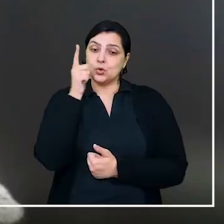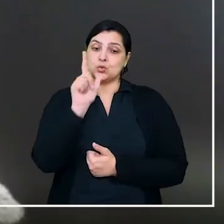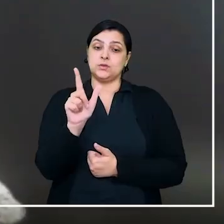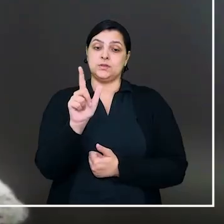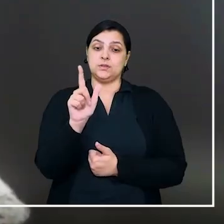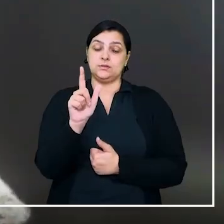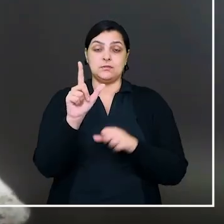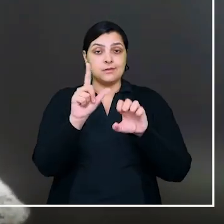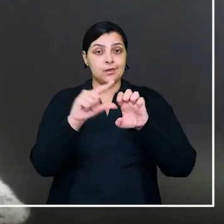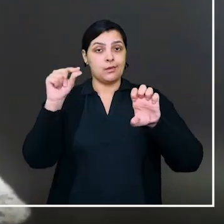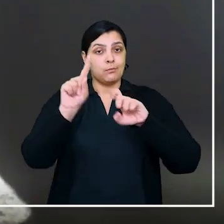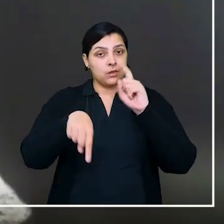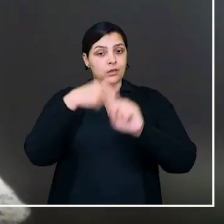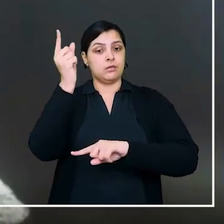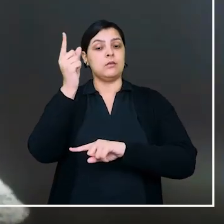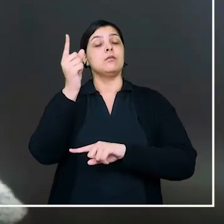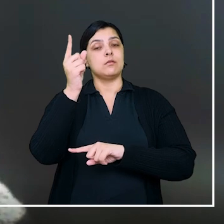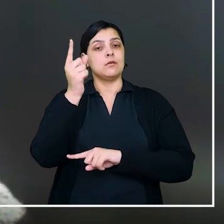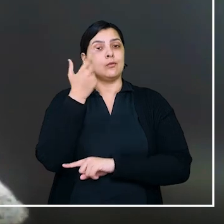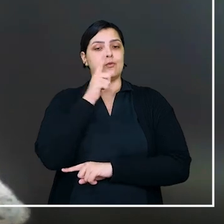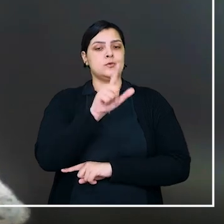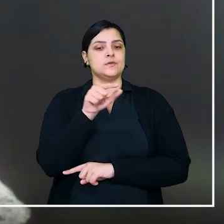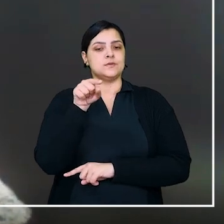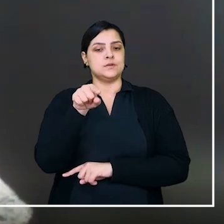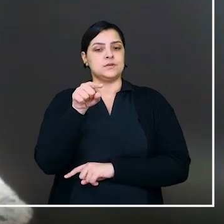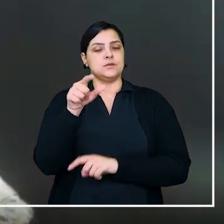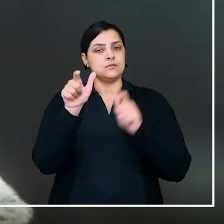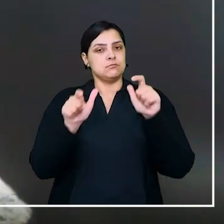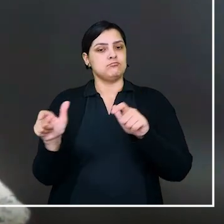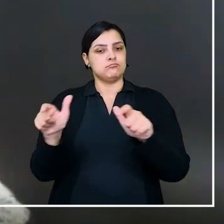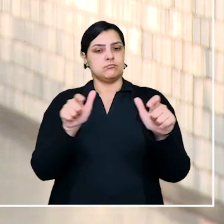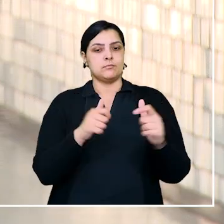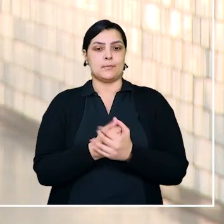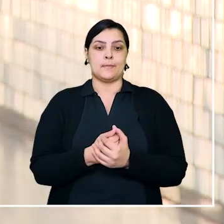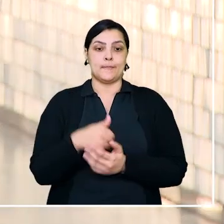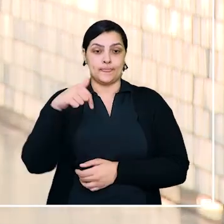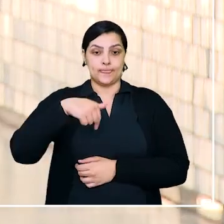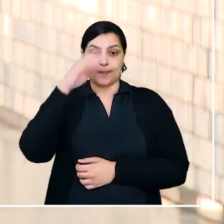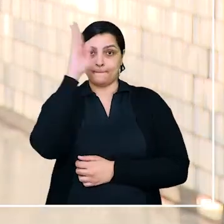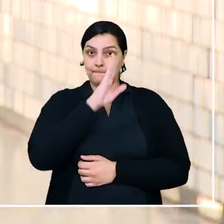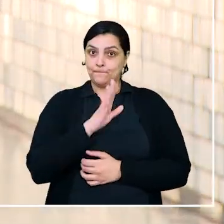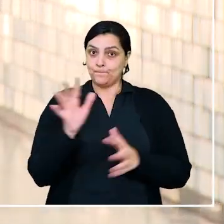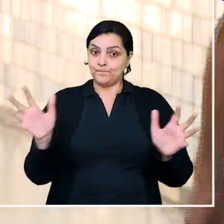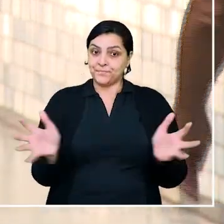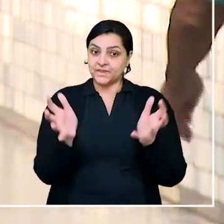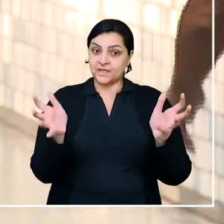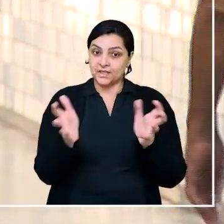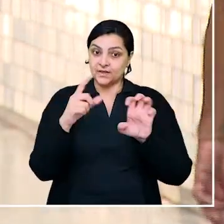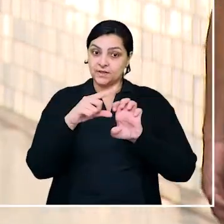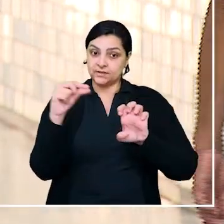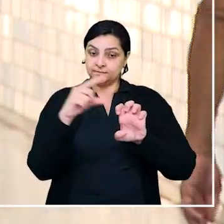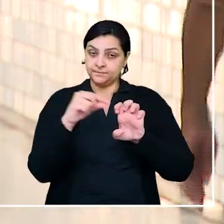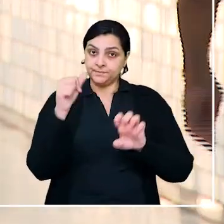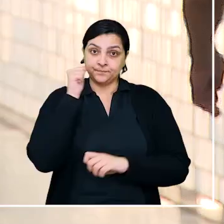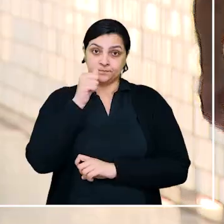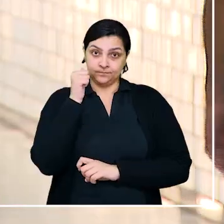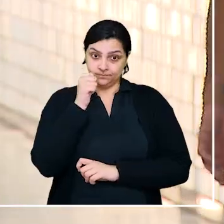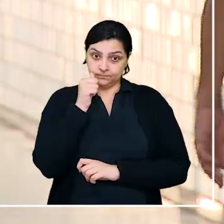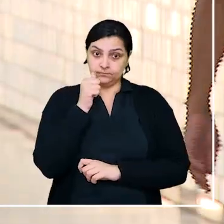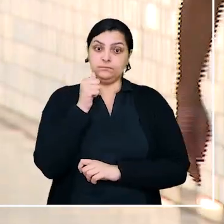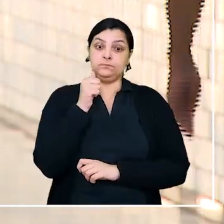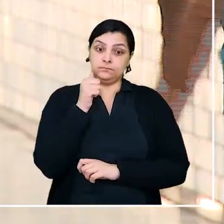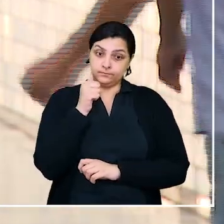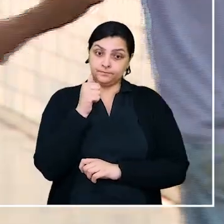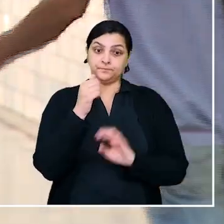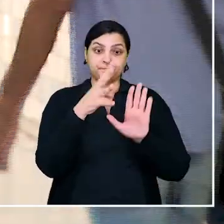possam empreender e ter sucesso com seus empreendimentos. No Brasil, o incentivo de empreendedorismo de mulheres